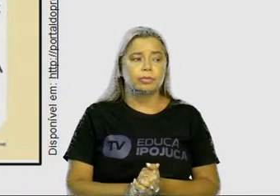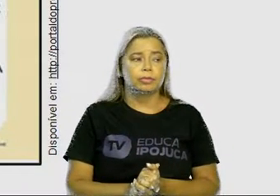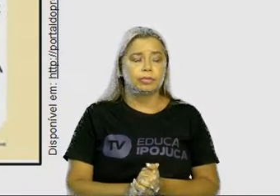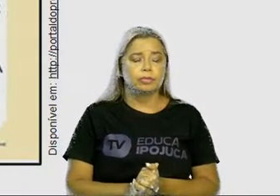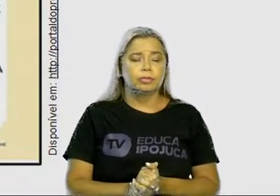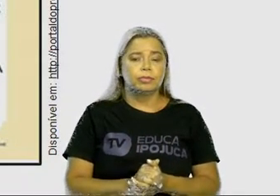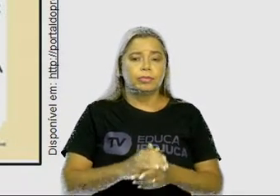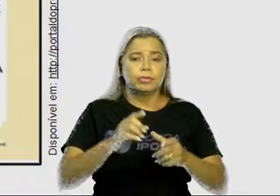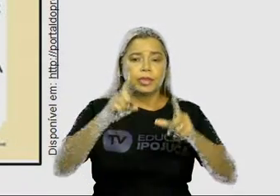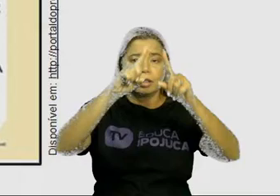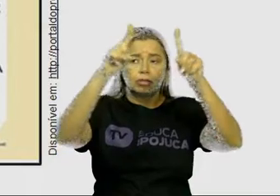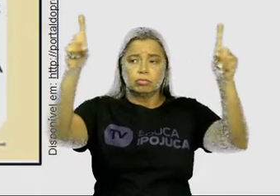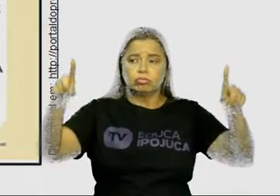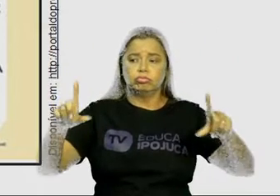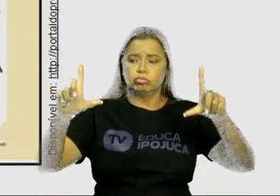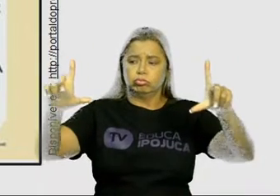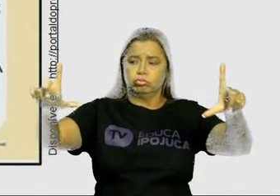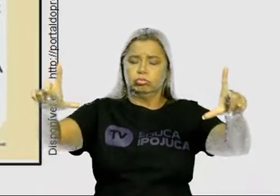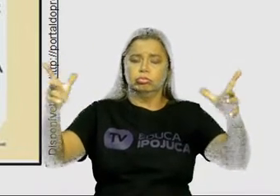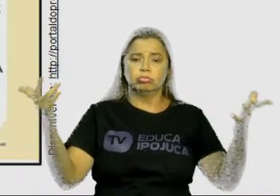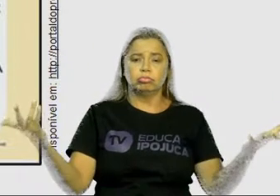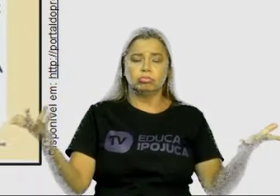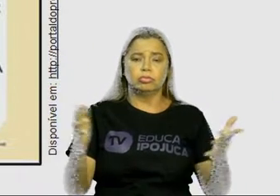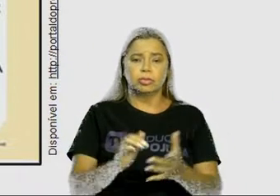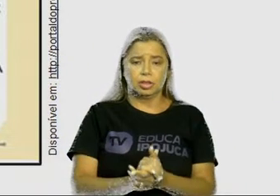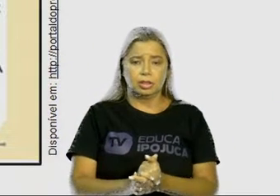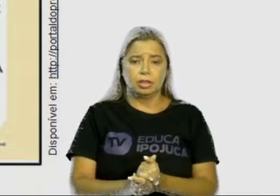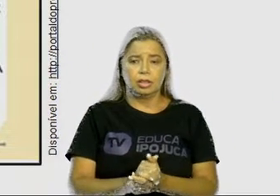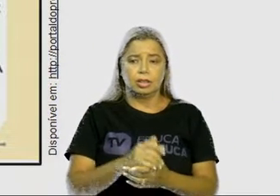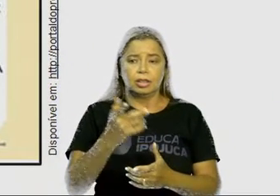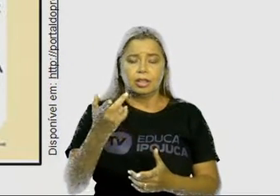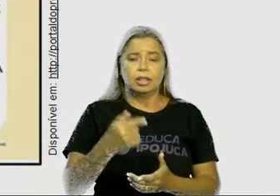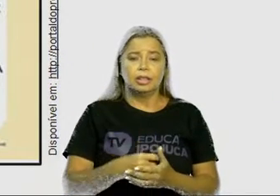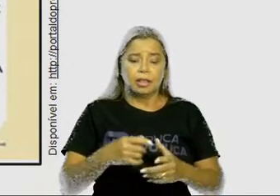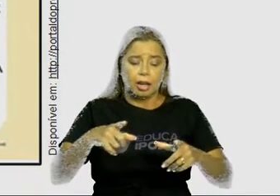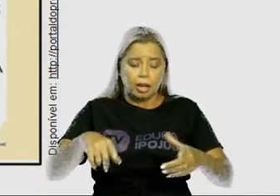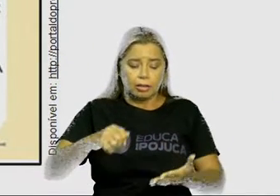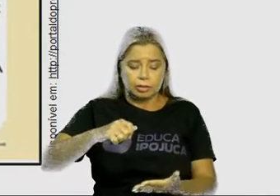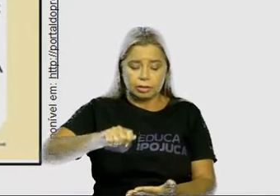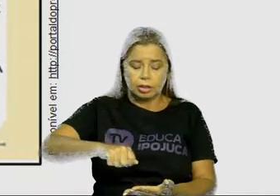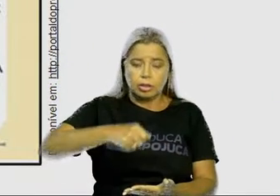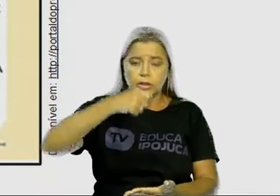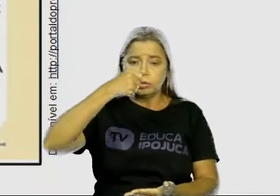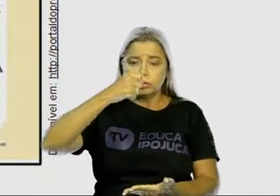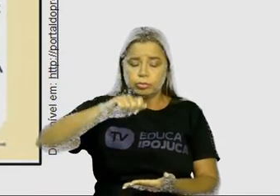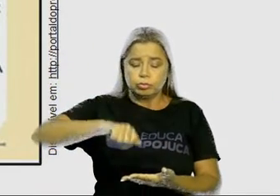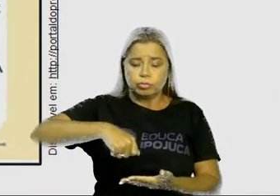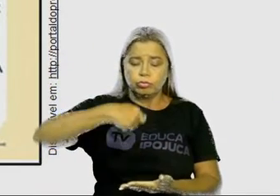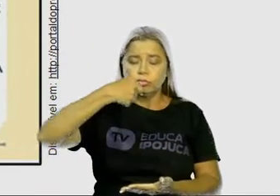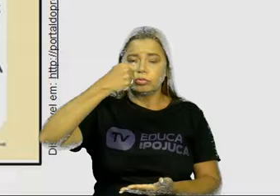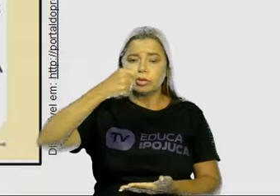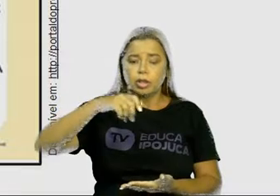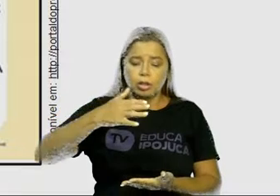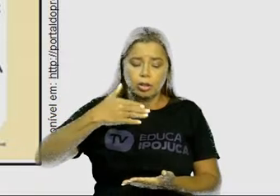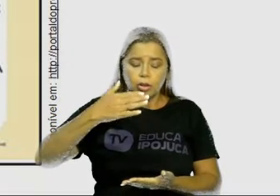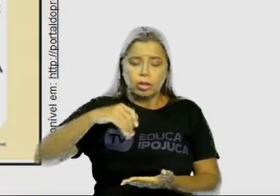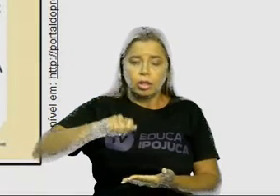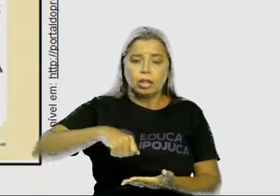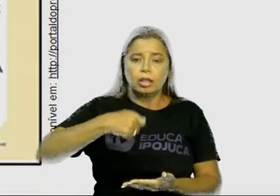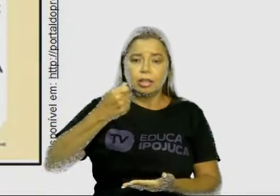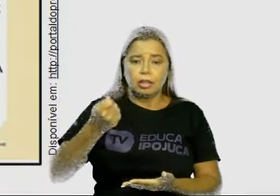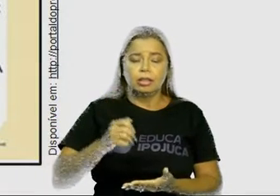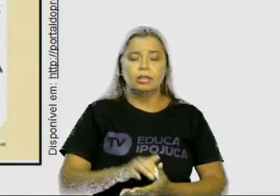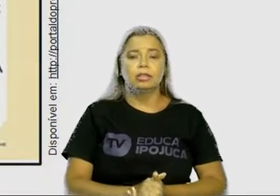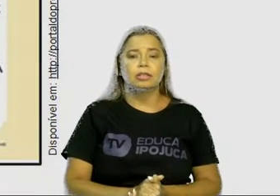propaganda, que é uma propaganda de um festival de sopas, que aconteceu em 24 de novembro de 2018.